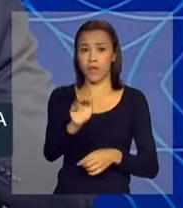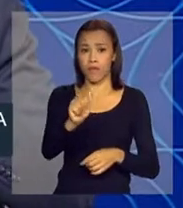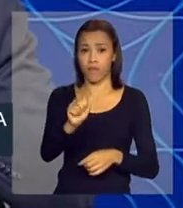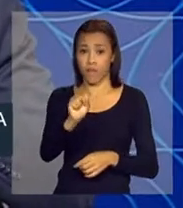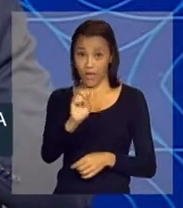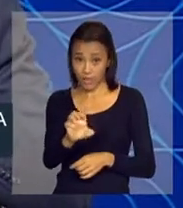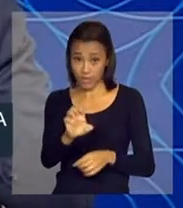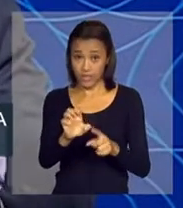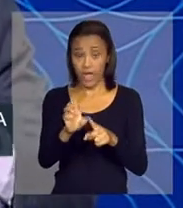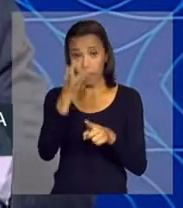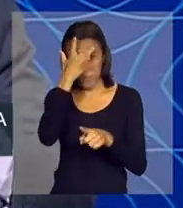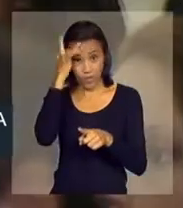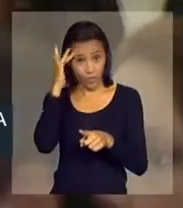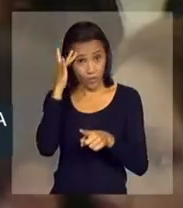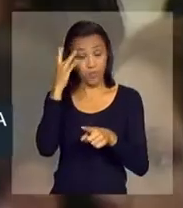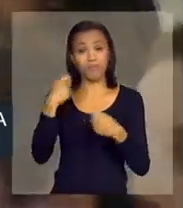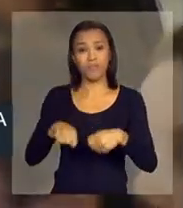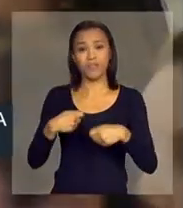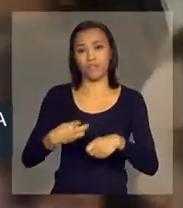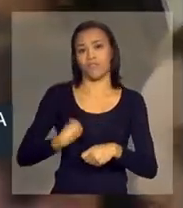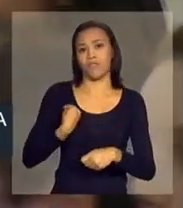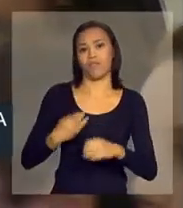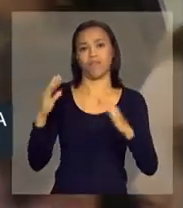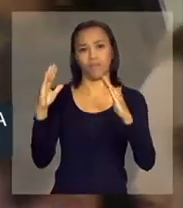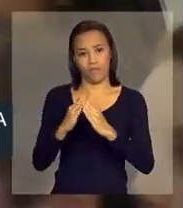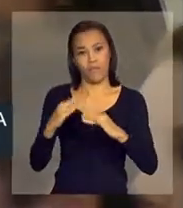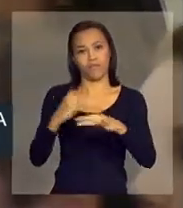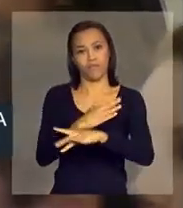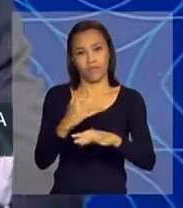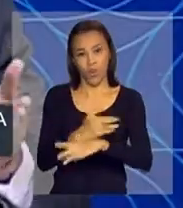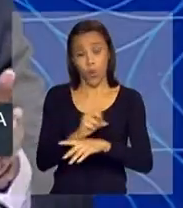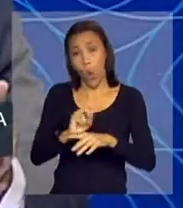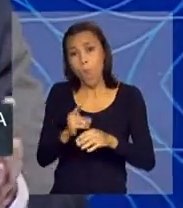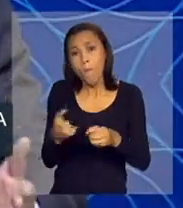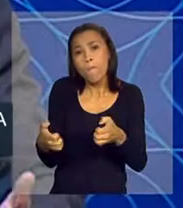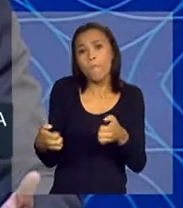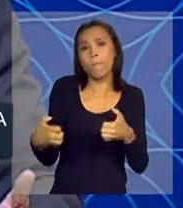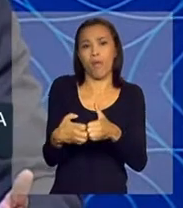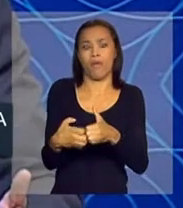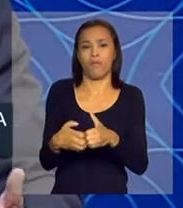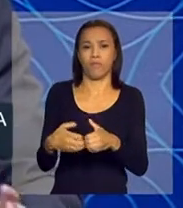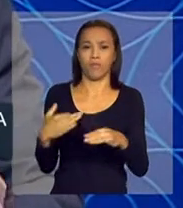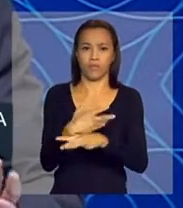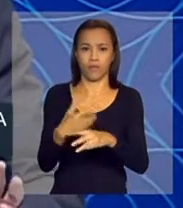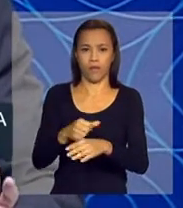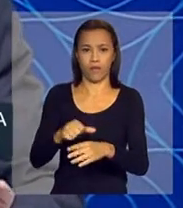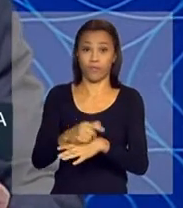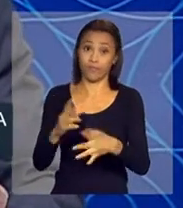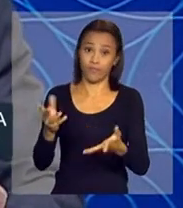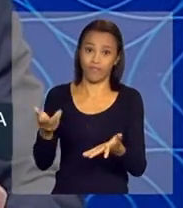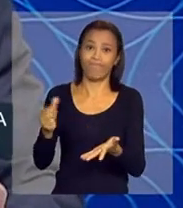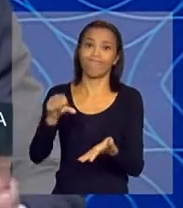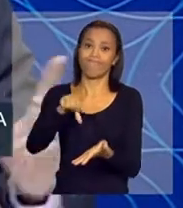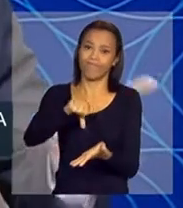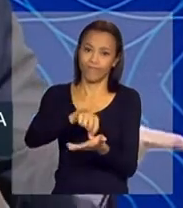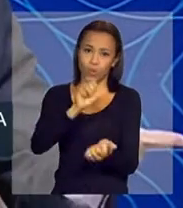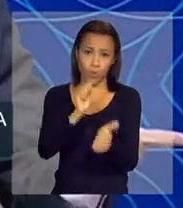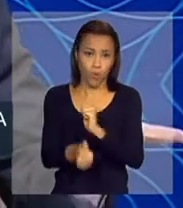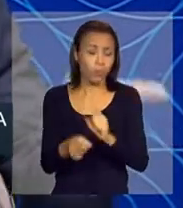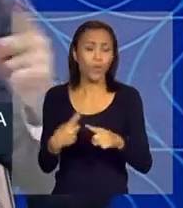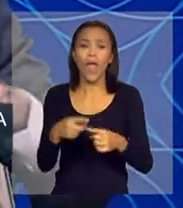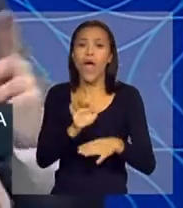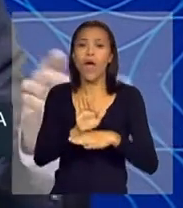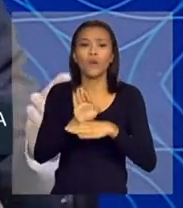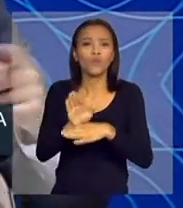o candidato more na cidade ou próximo da cidade-sede, exatamente porque não vai ter qualquer tipo de ajuda para